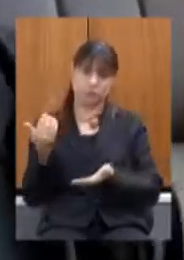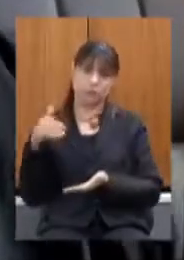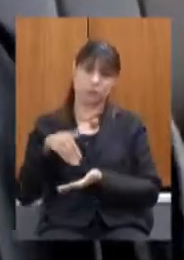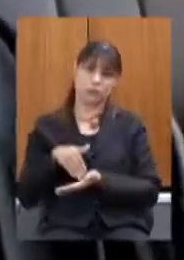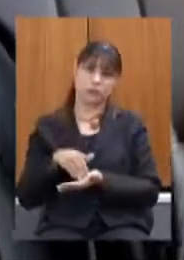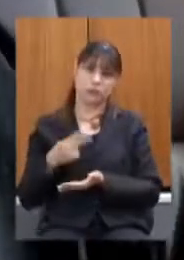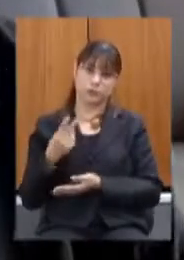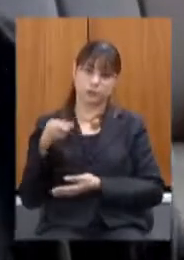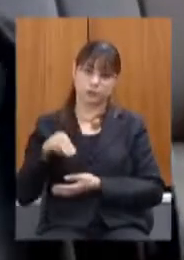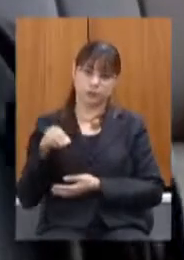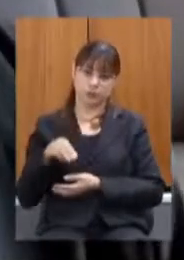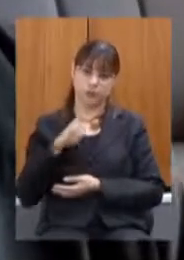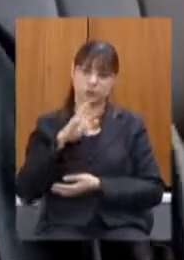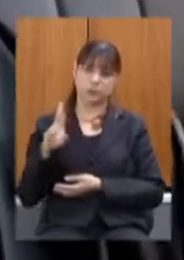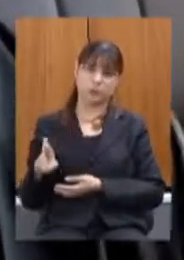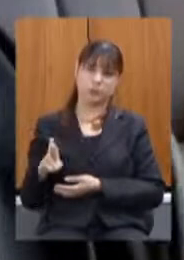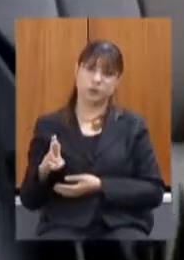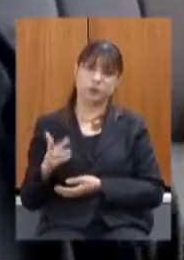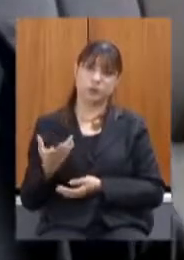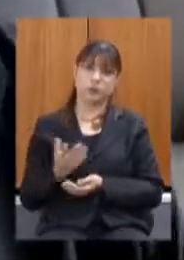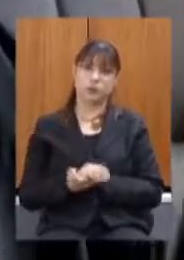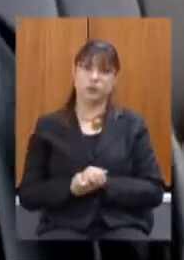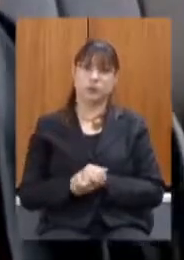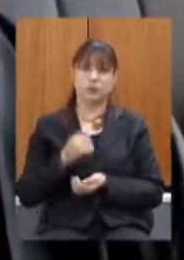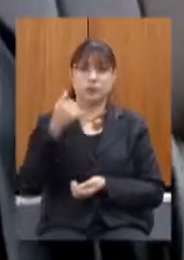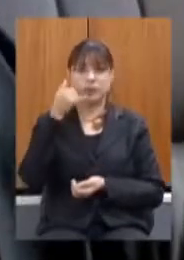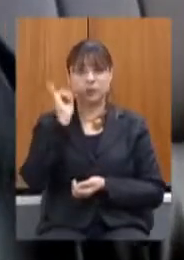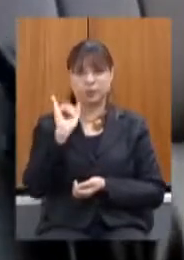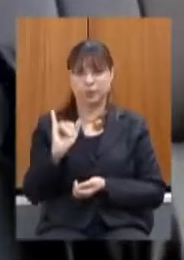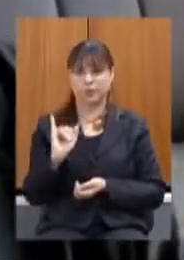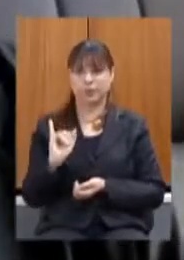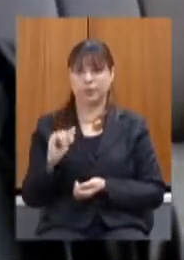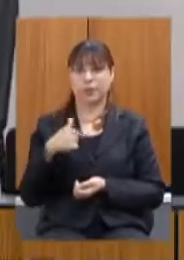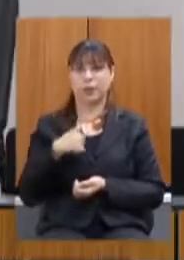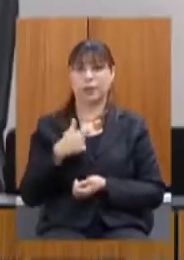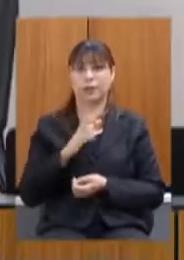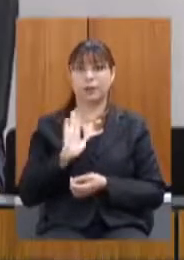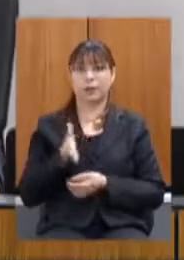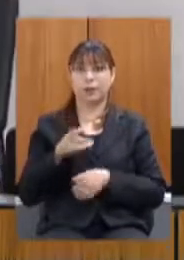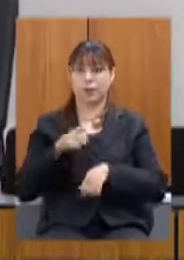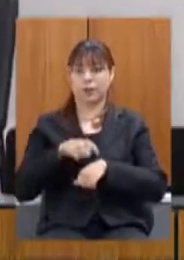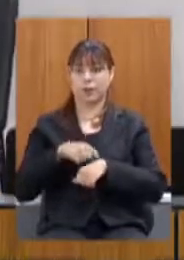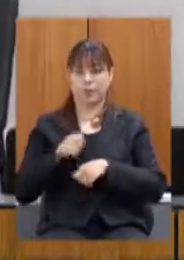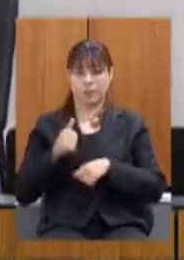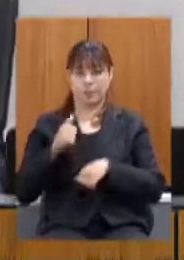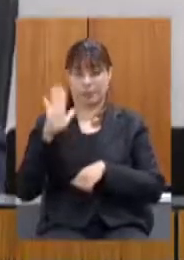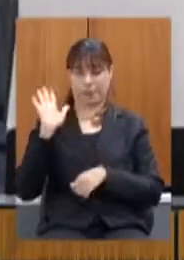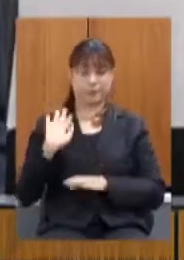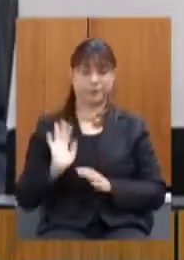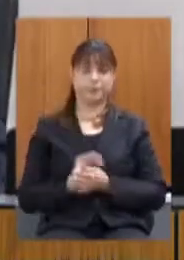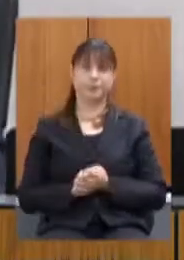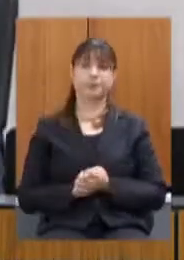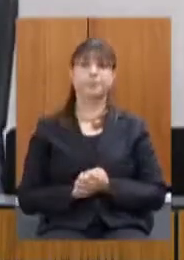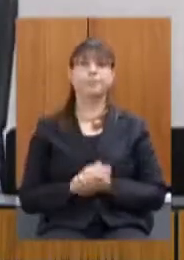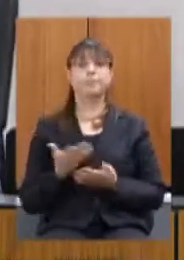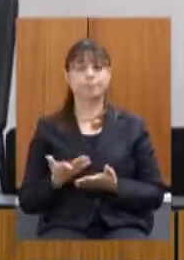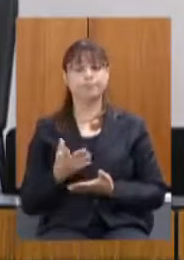minutos de tréptica pra não inaugurar já a história do tempo deputado virgílio guimarães